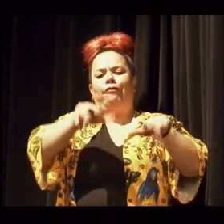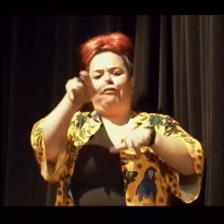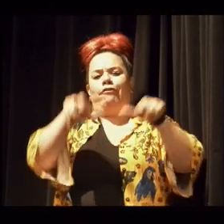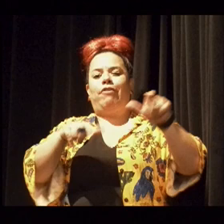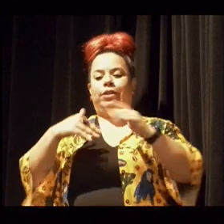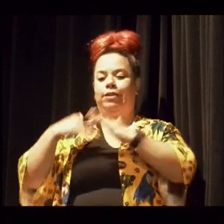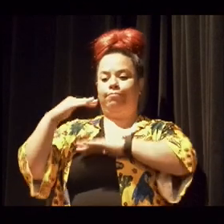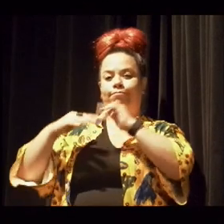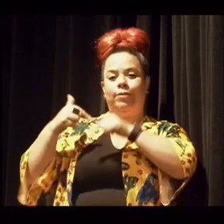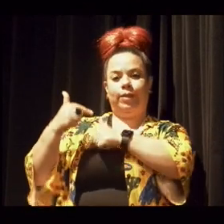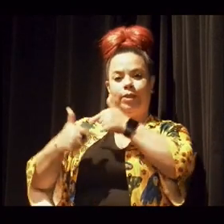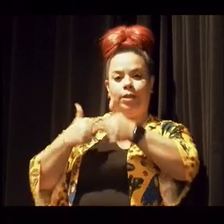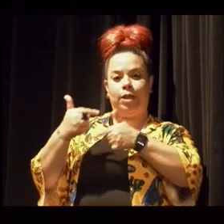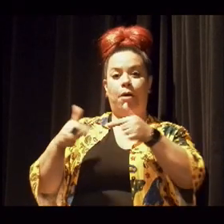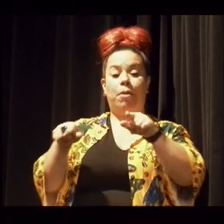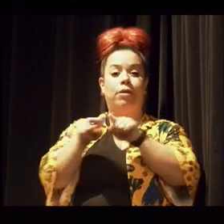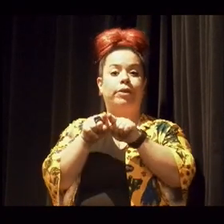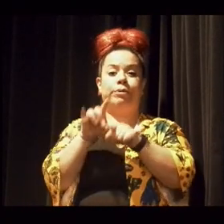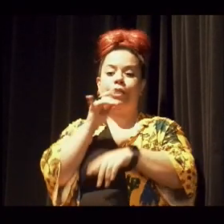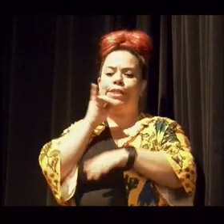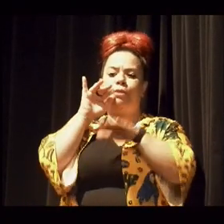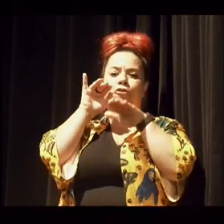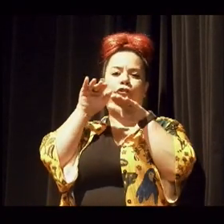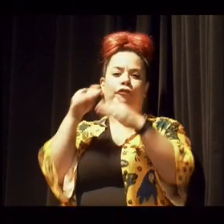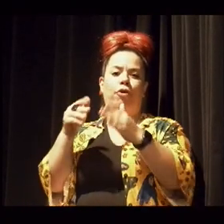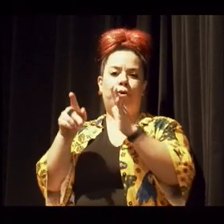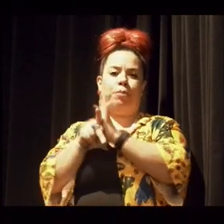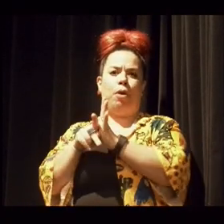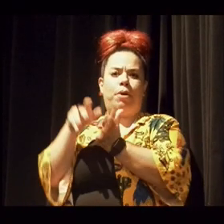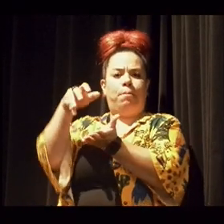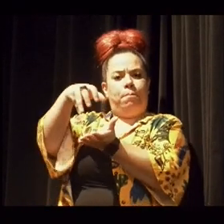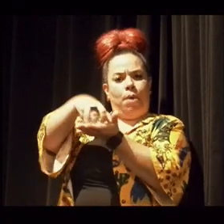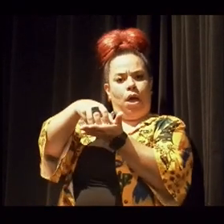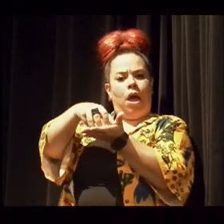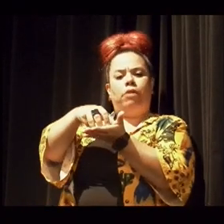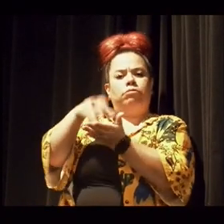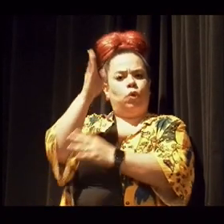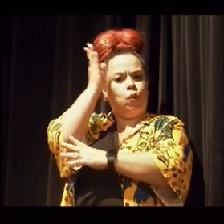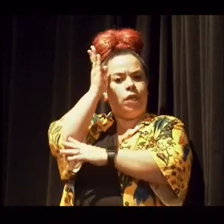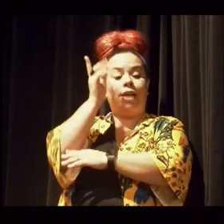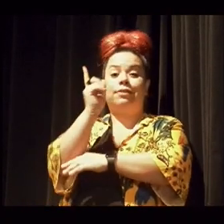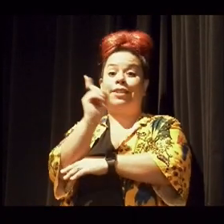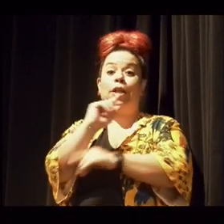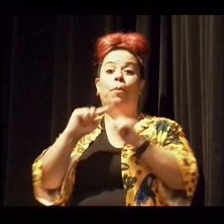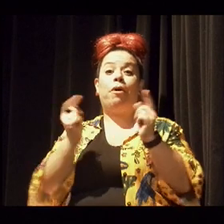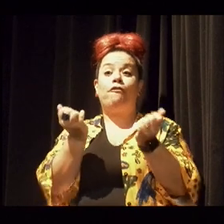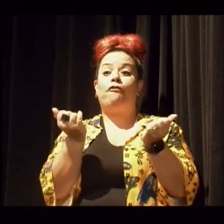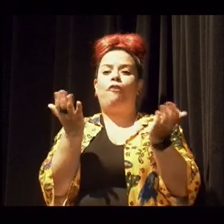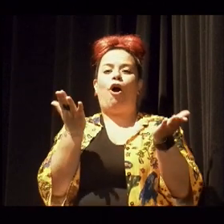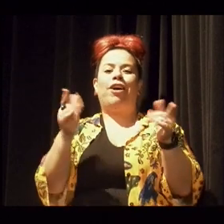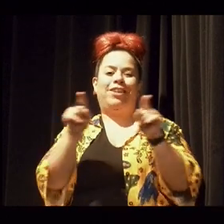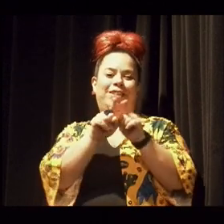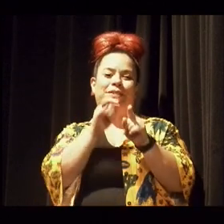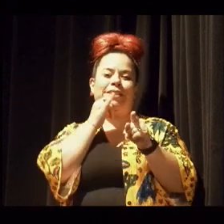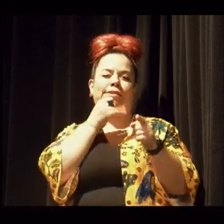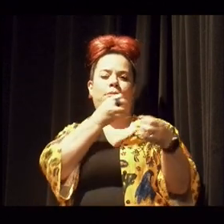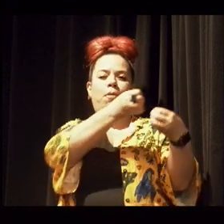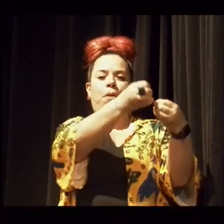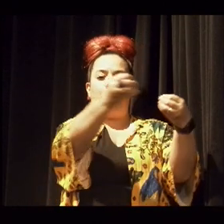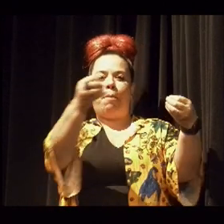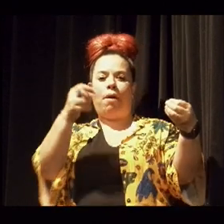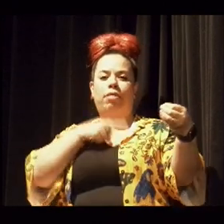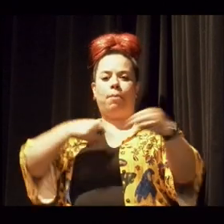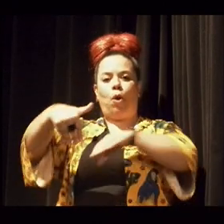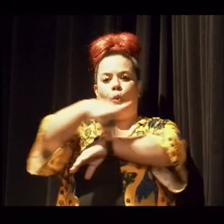atividades que não se restringem às unidades, mas abrangem também territórios vizinhos, ruas,